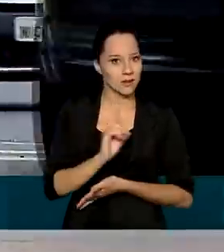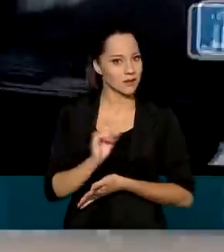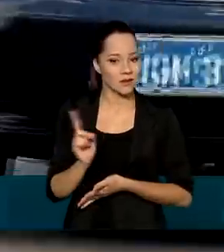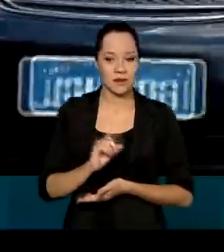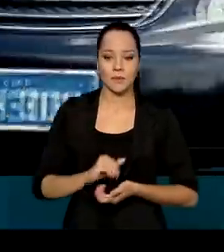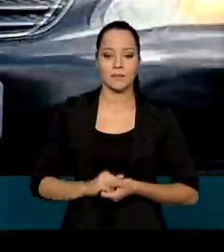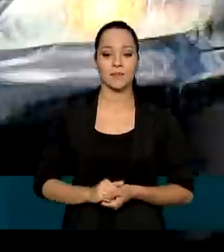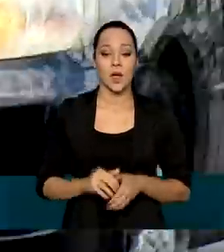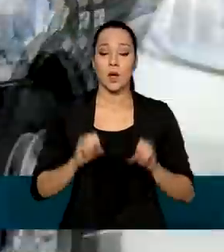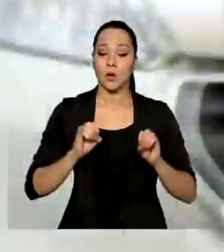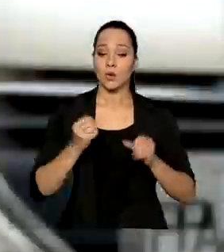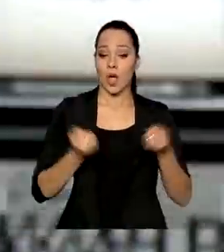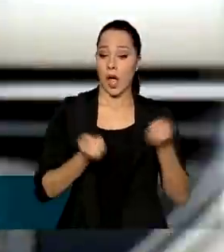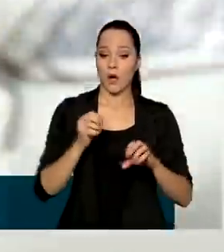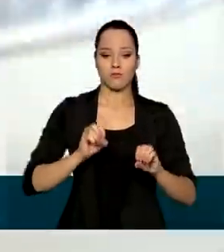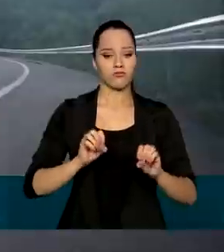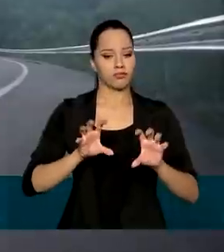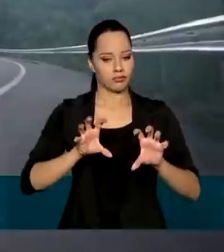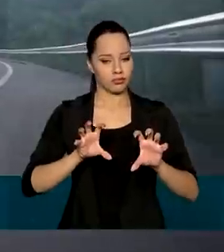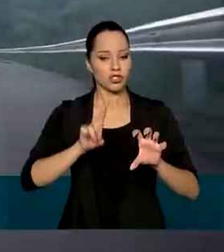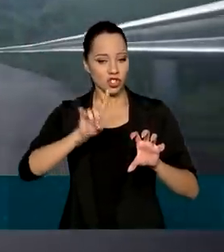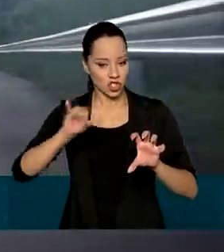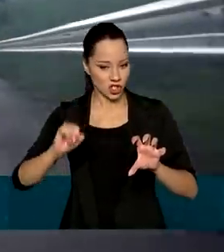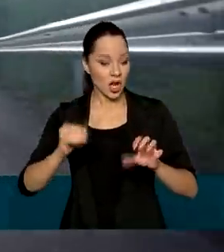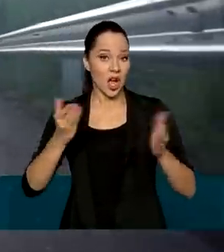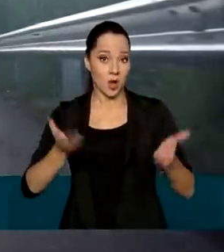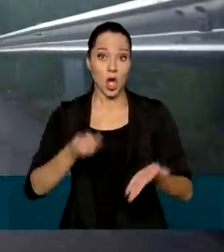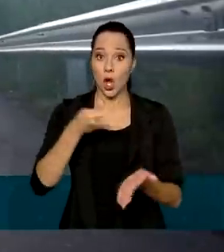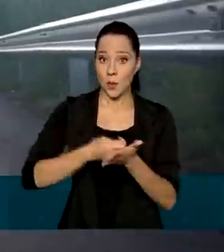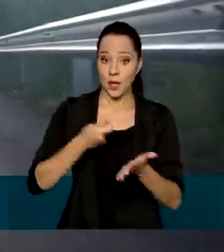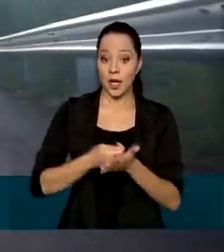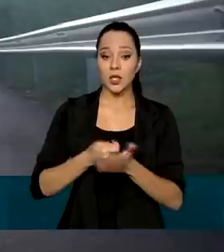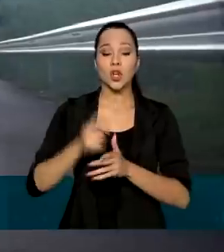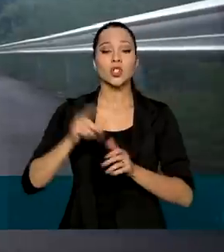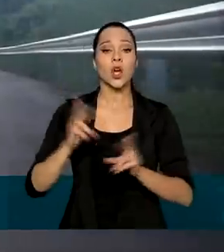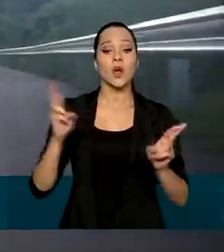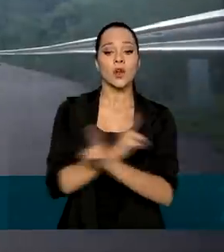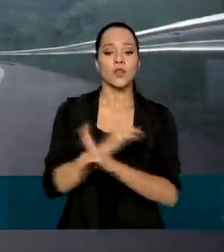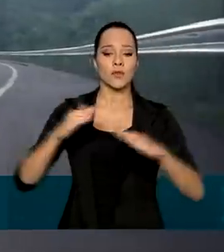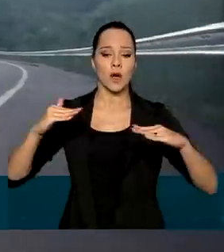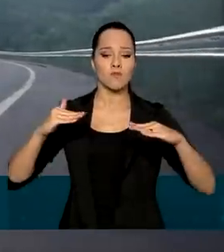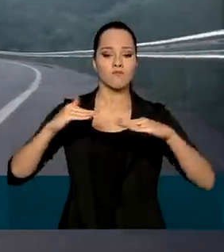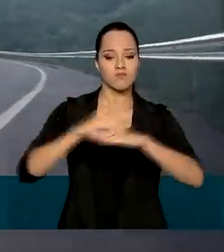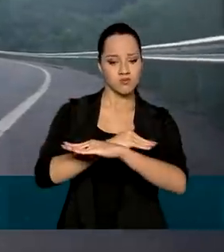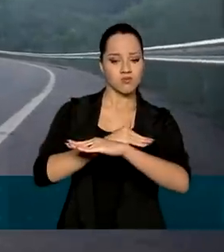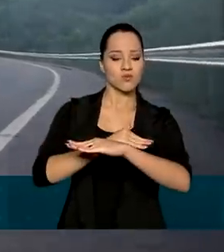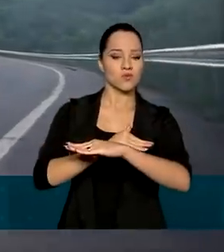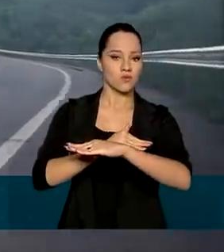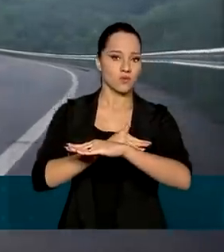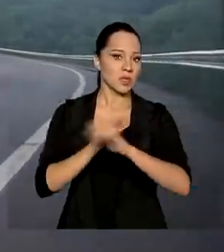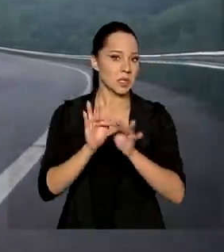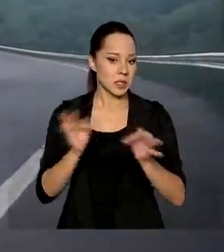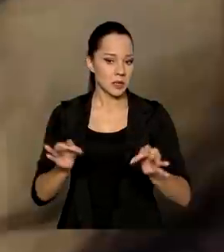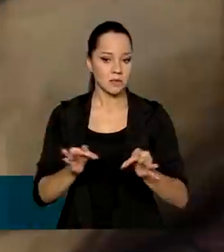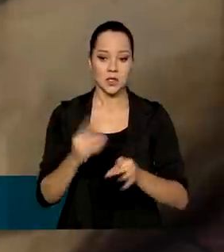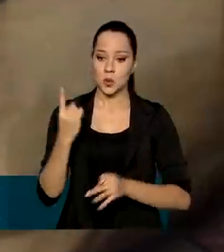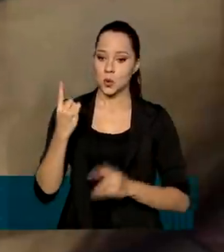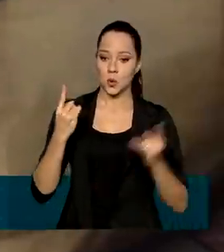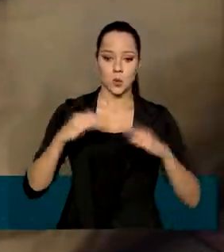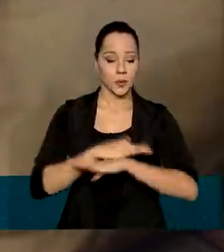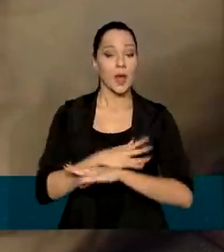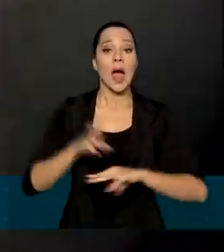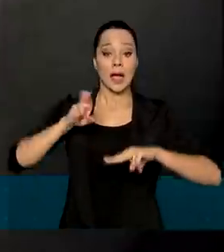assim. Os faróis acesos durante o dia passam a ser obrigatórios apenas em rodovias federais de pistas simples. As